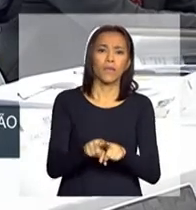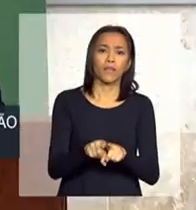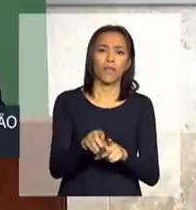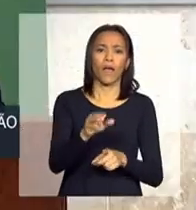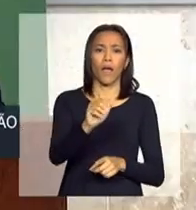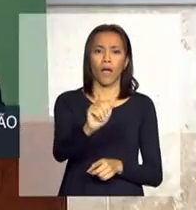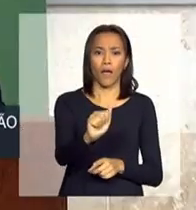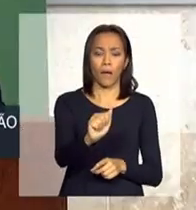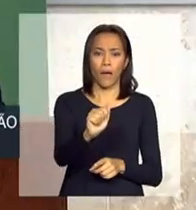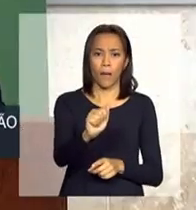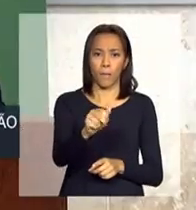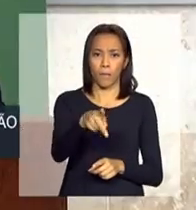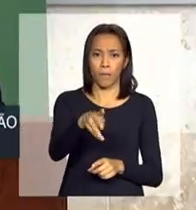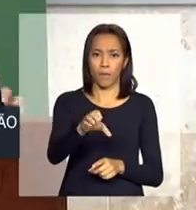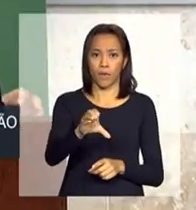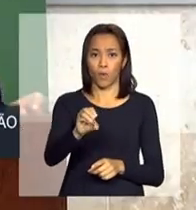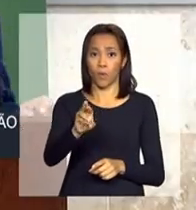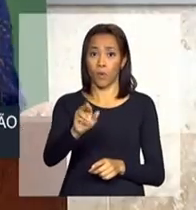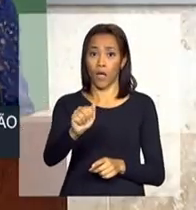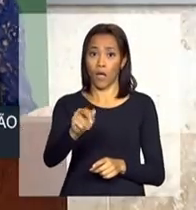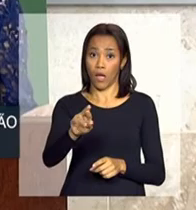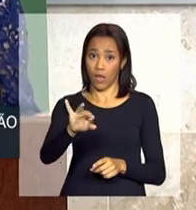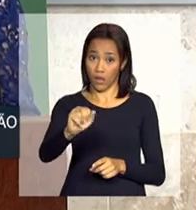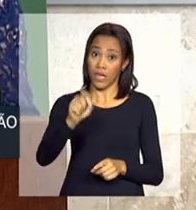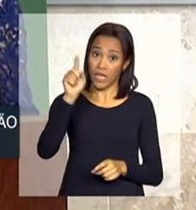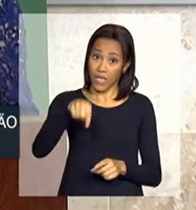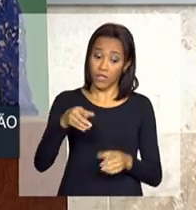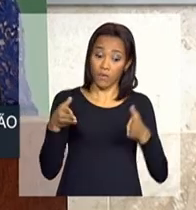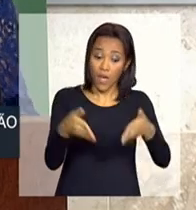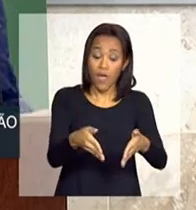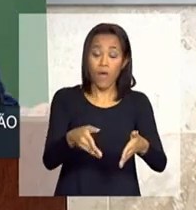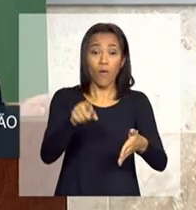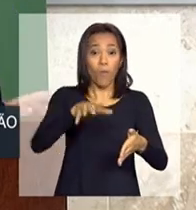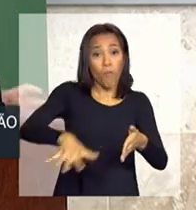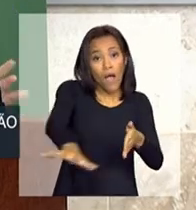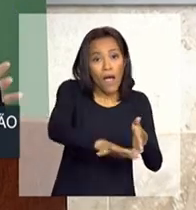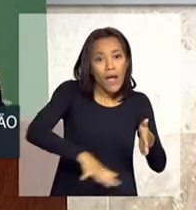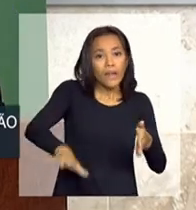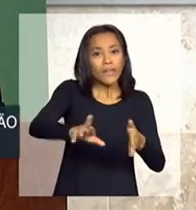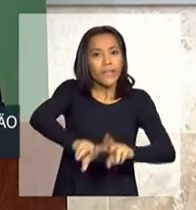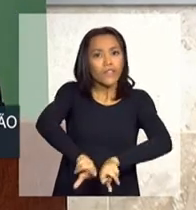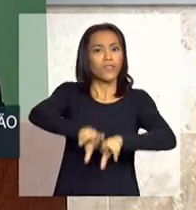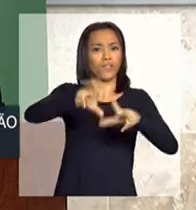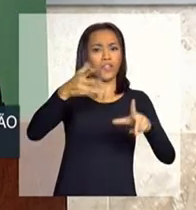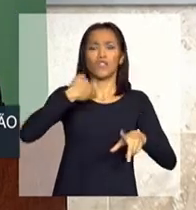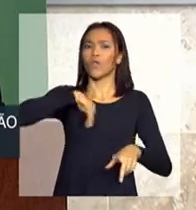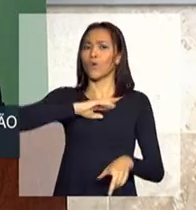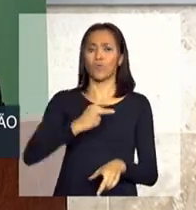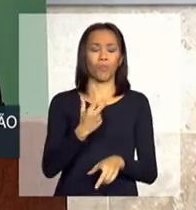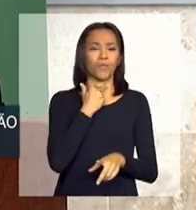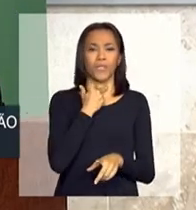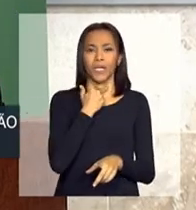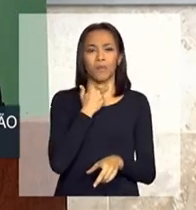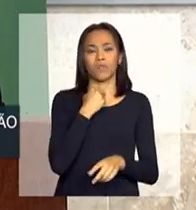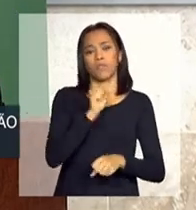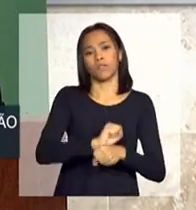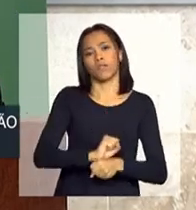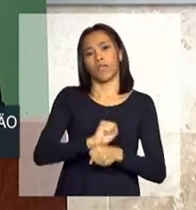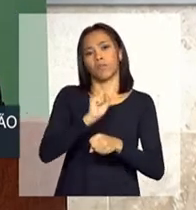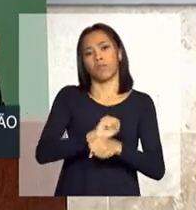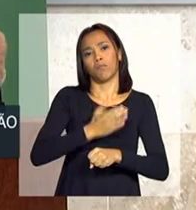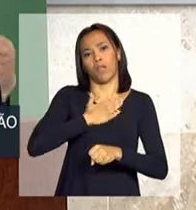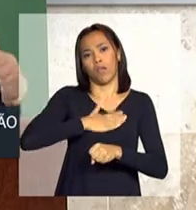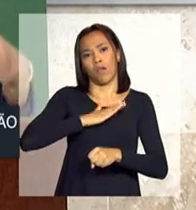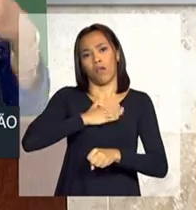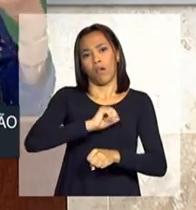agroindústria. Porque esse é um setor que nós temos um diferencial. Nós não podemos dormir em berço esplêndido,